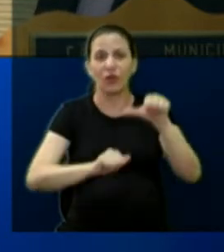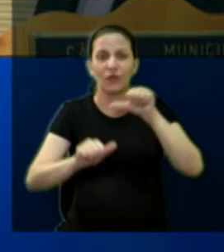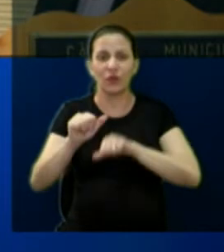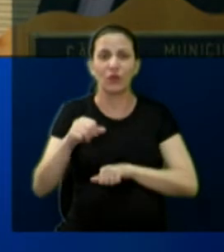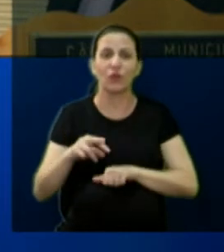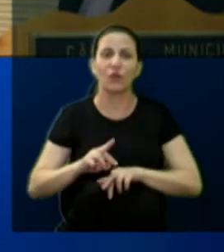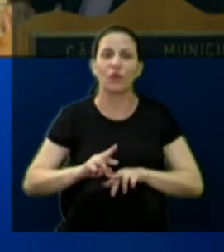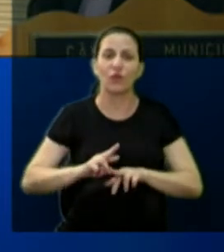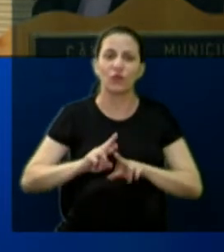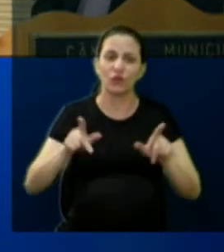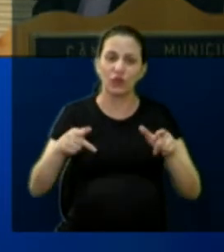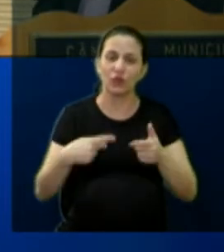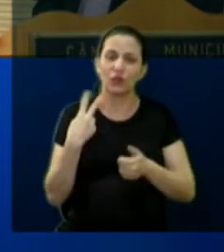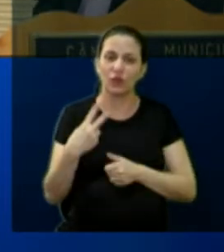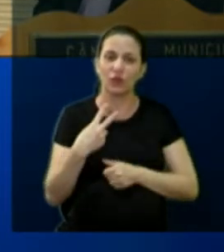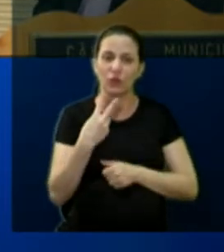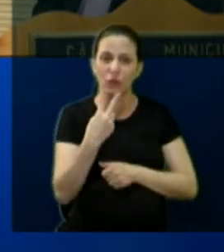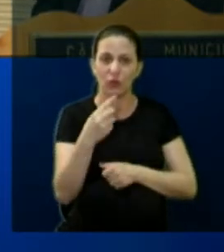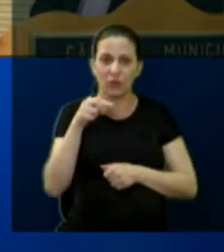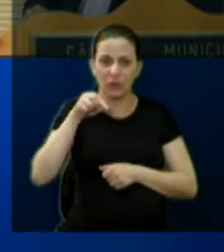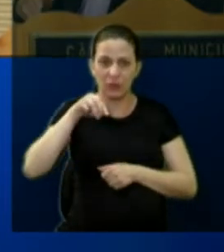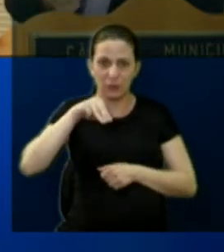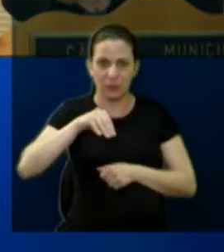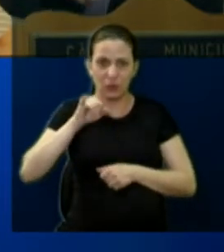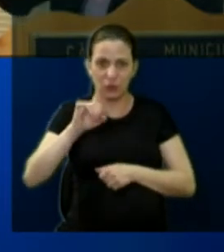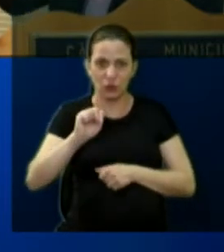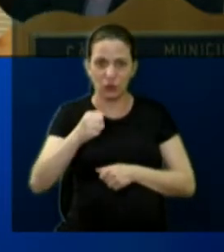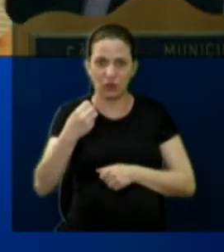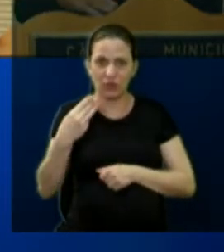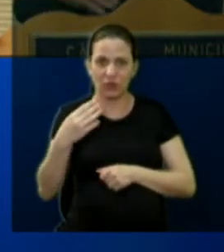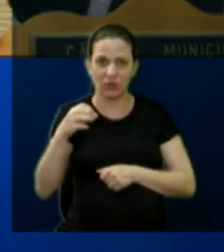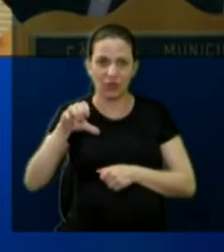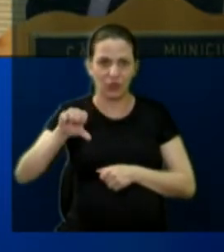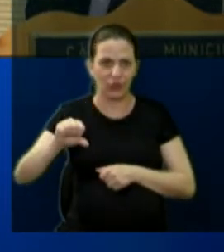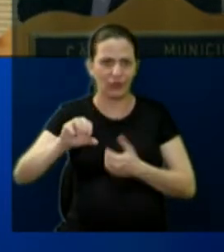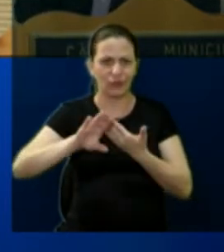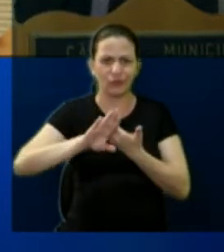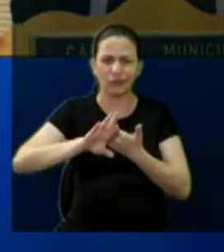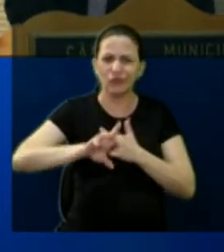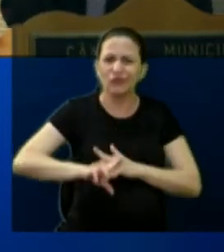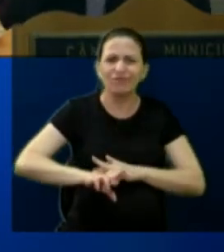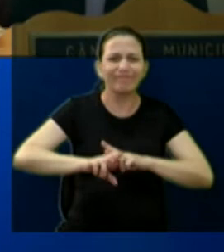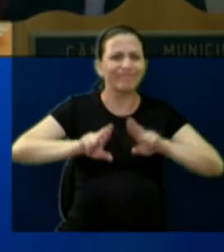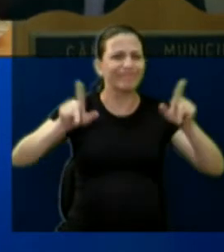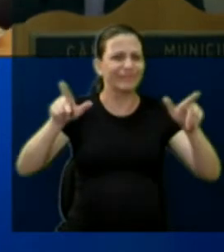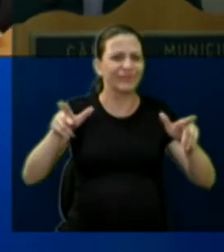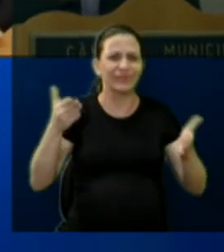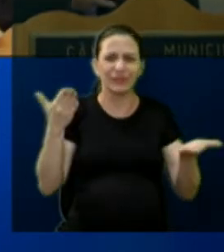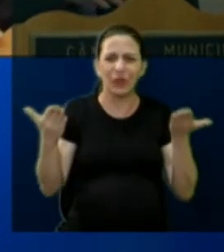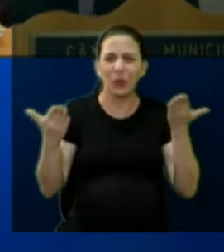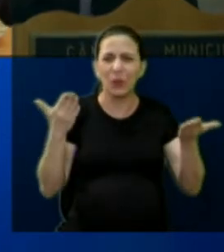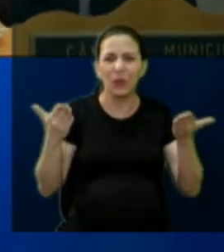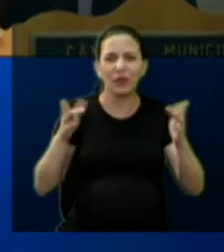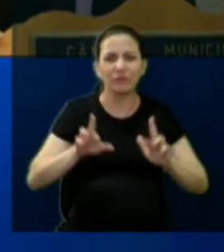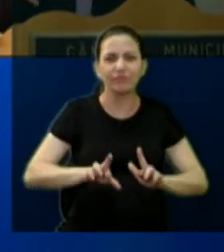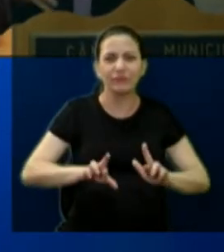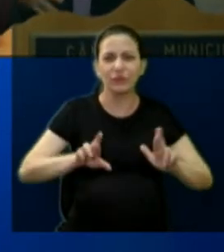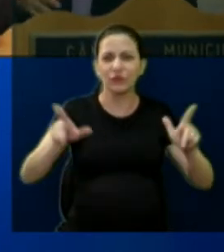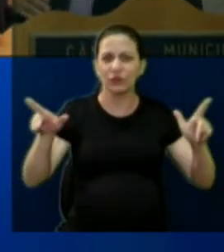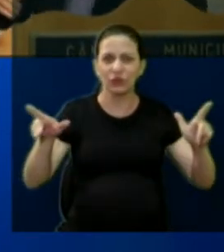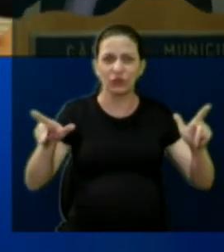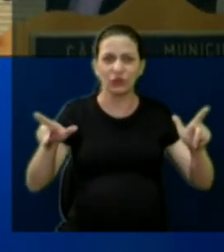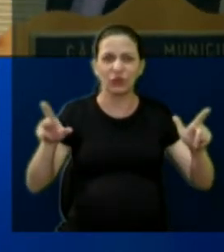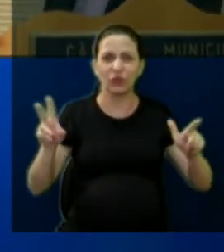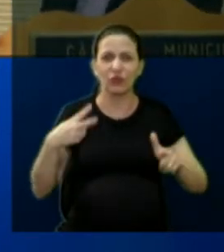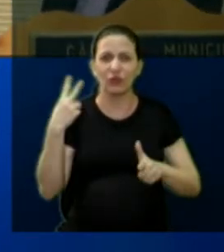em 2.839.000. Quer dizer, totalmente fora, não é coisa que você errou por 1%, 2%, 5%,